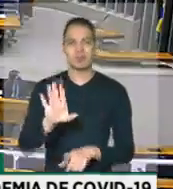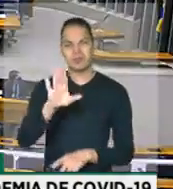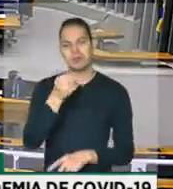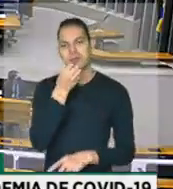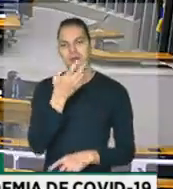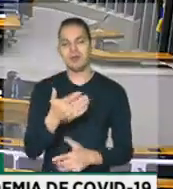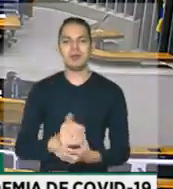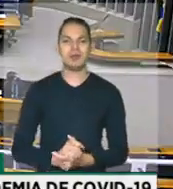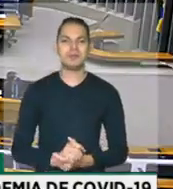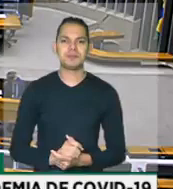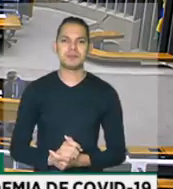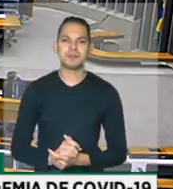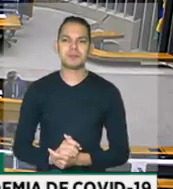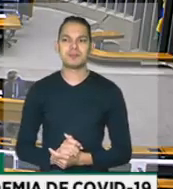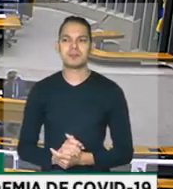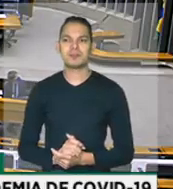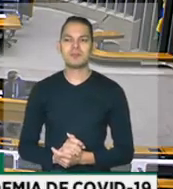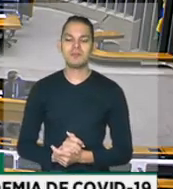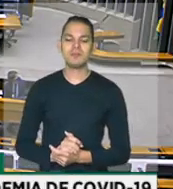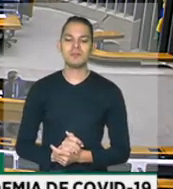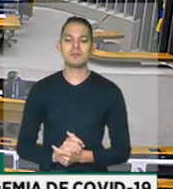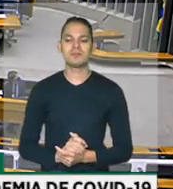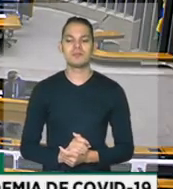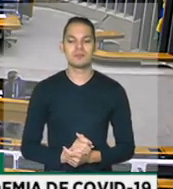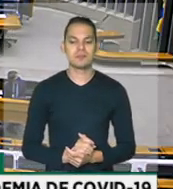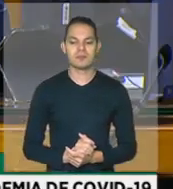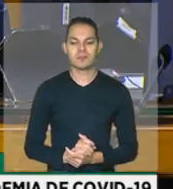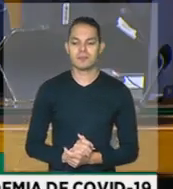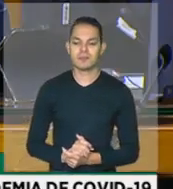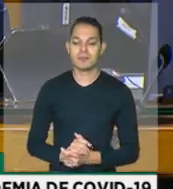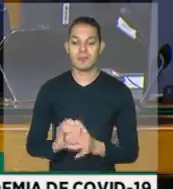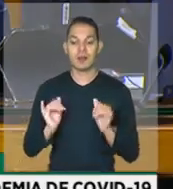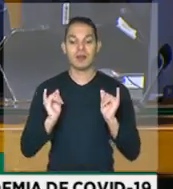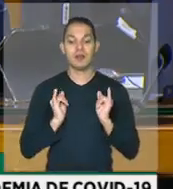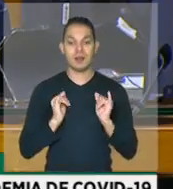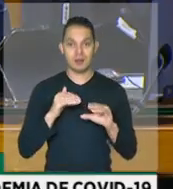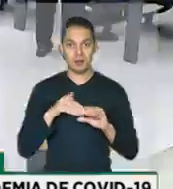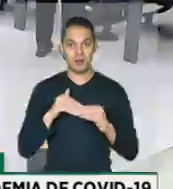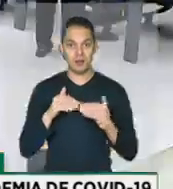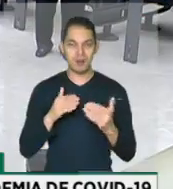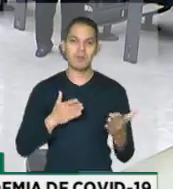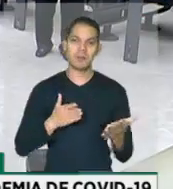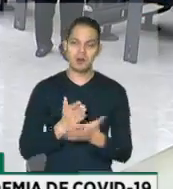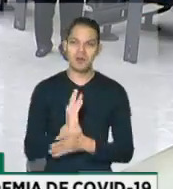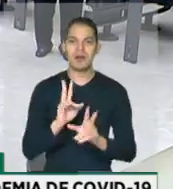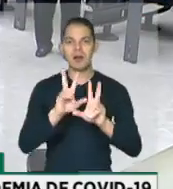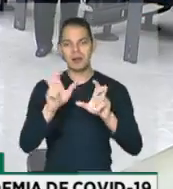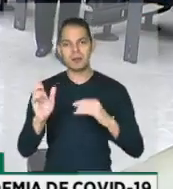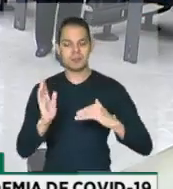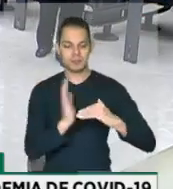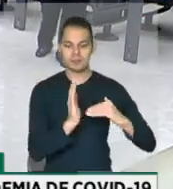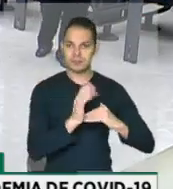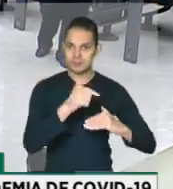Molon. Em votação, a redação final. Aqueles que forem pela aprovação, permanece como se acha. Aprovada a matéria do Senado Federal, incluído o processado.